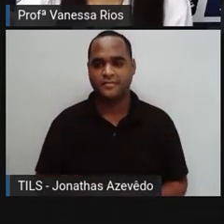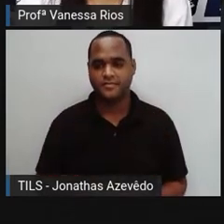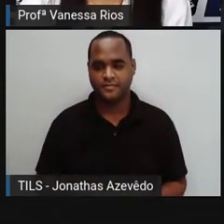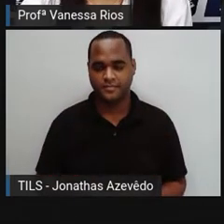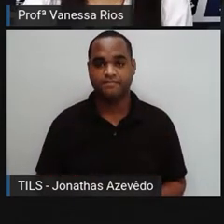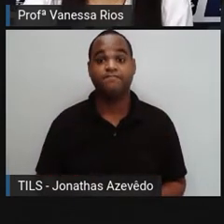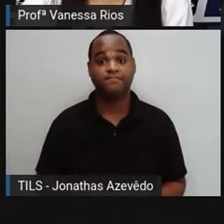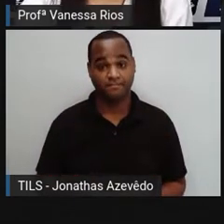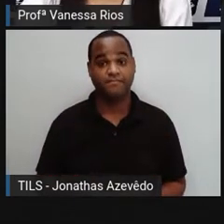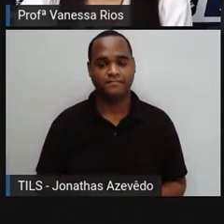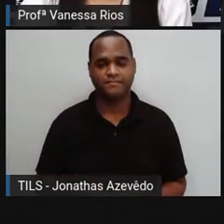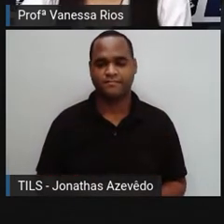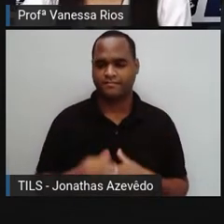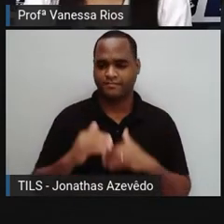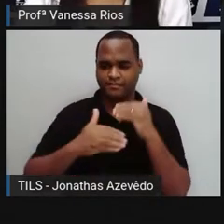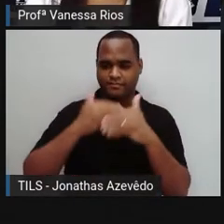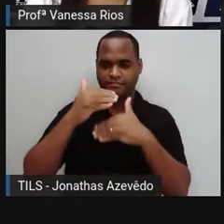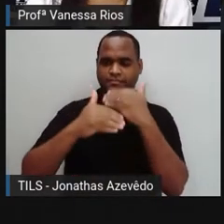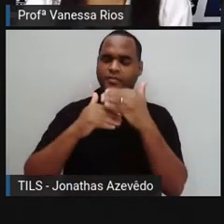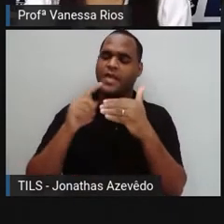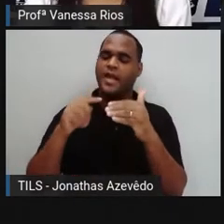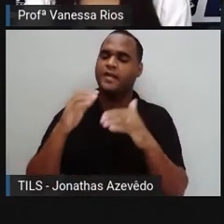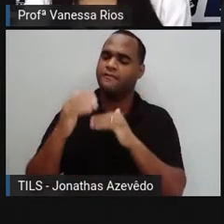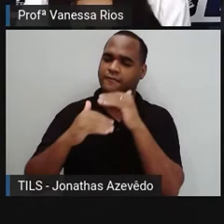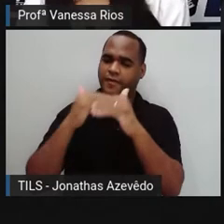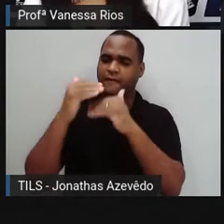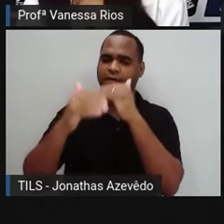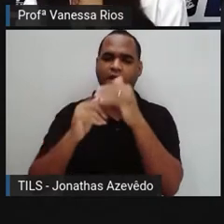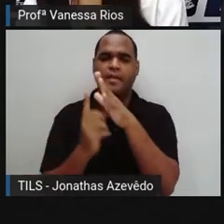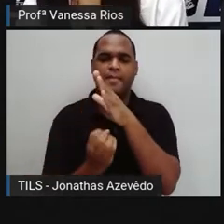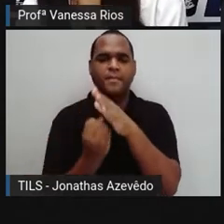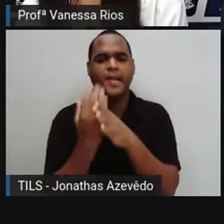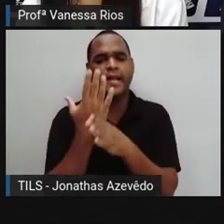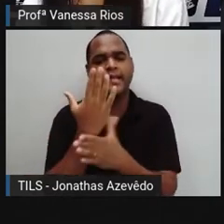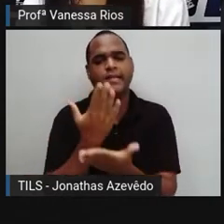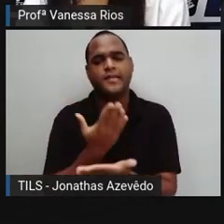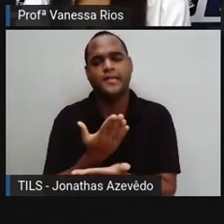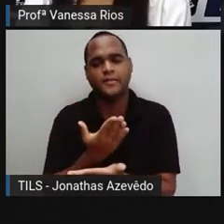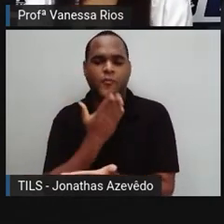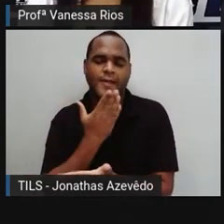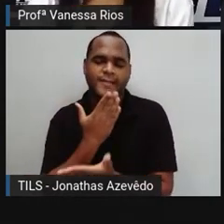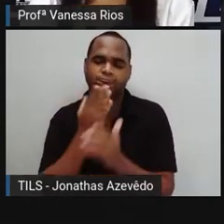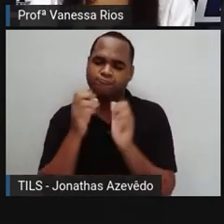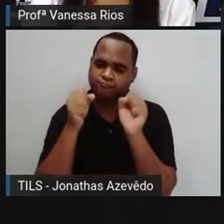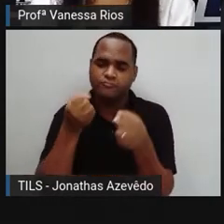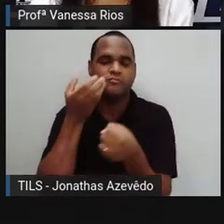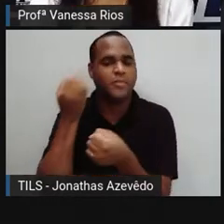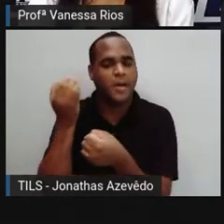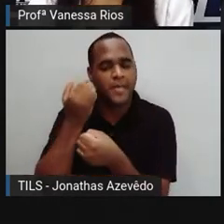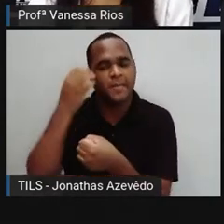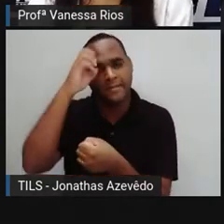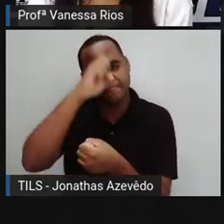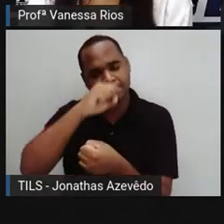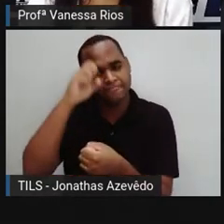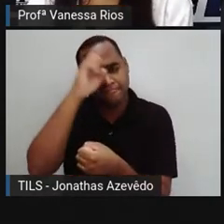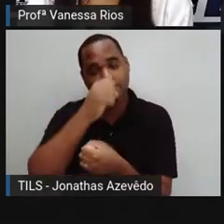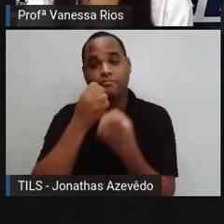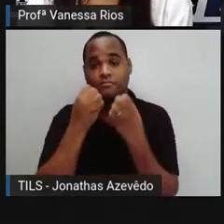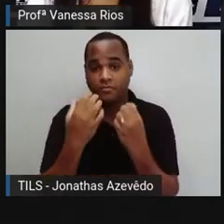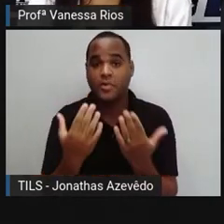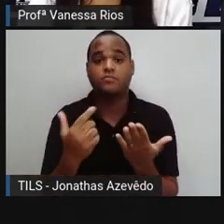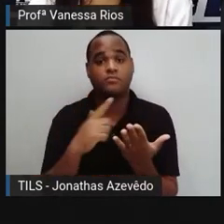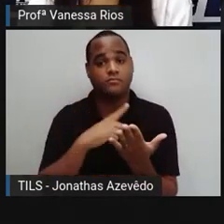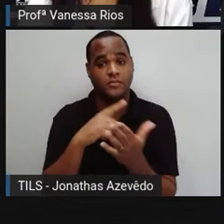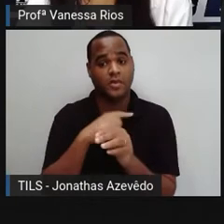E aí, esse processo de evolução, de produção de conhecimento, ele continua. Foram muitos